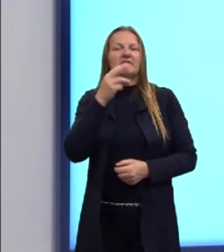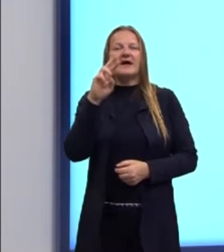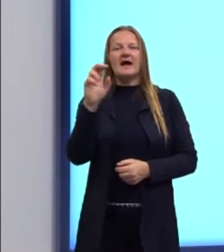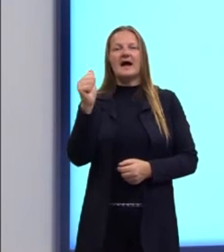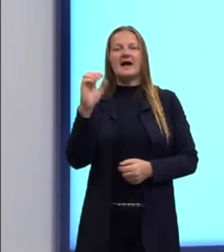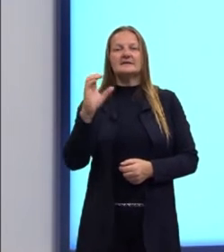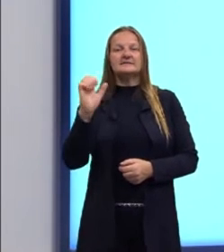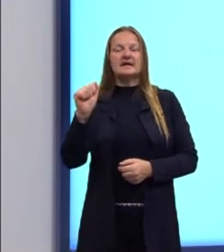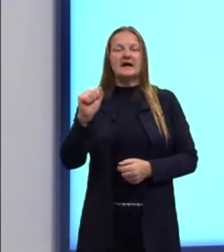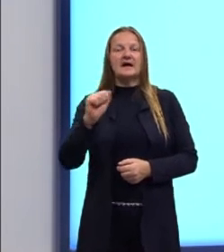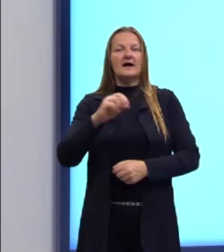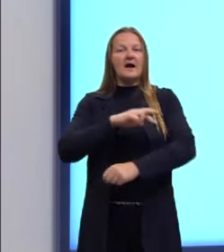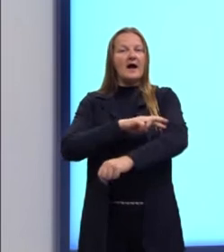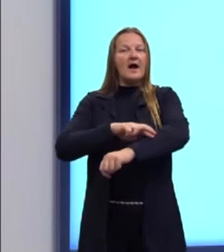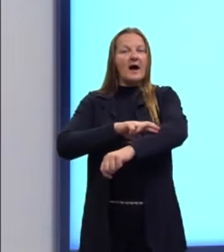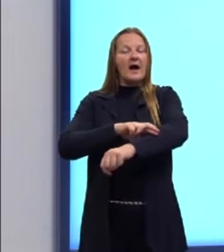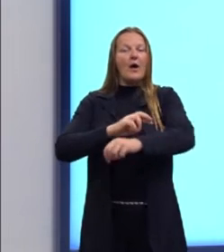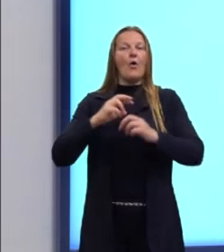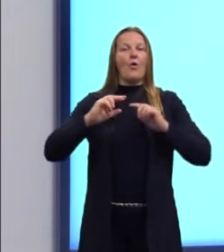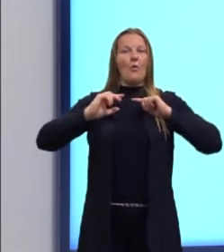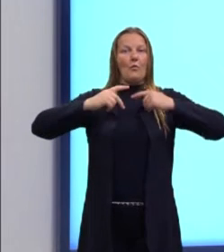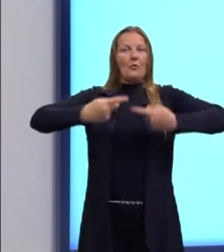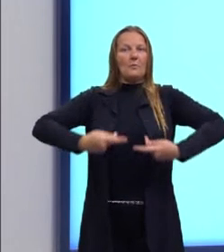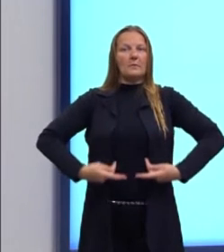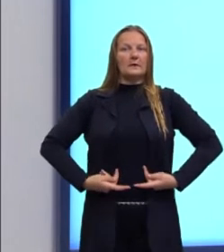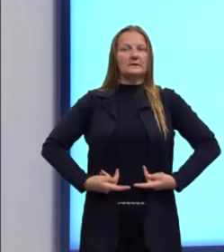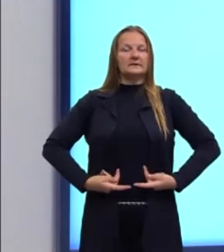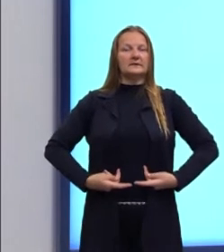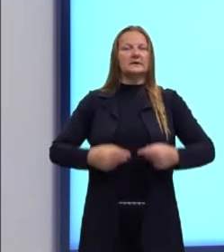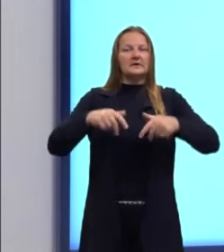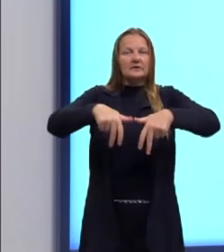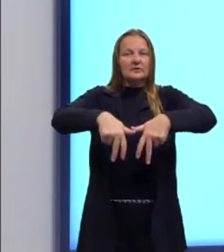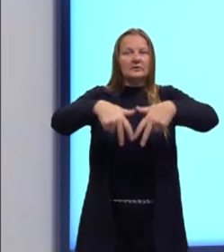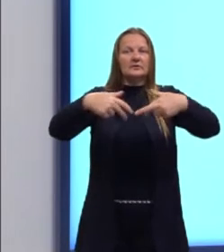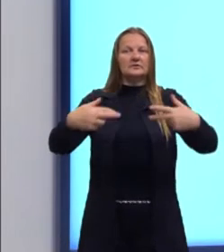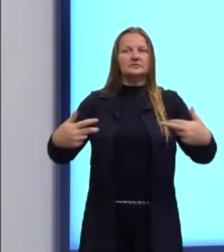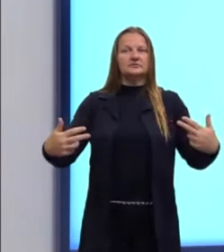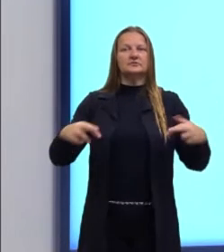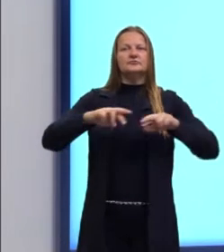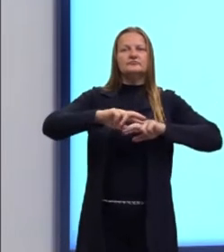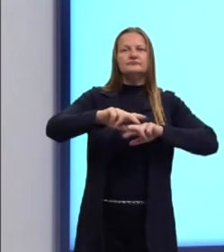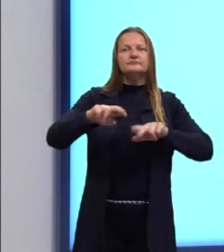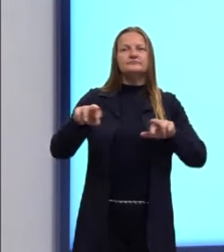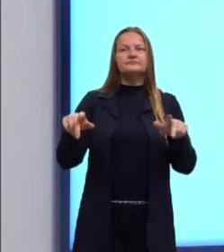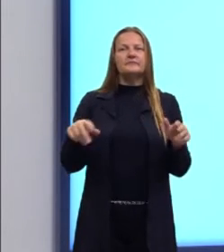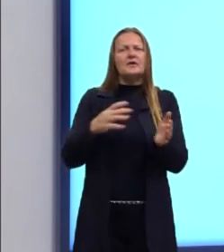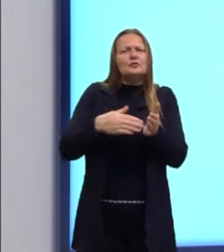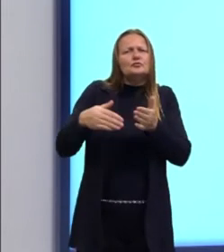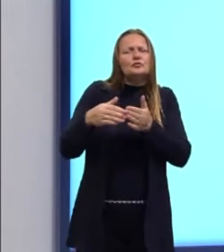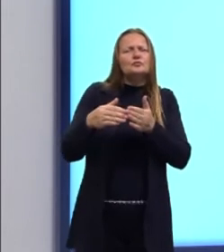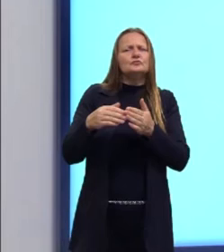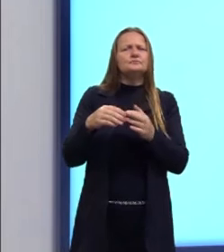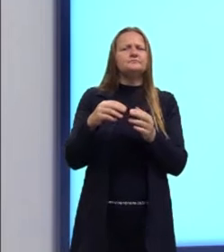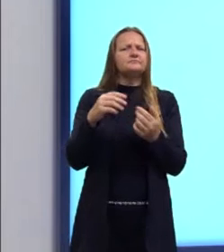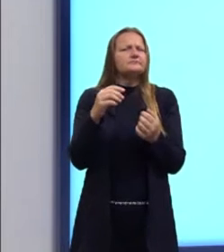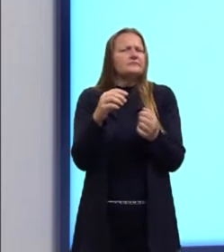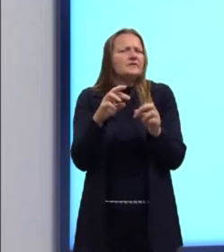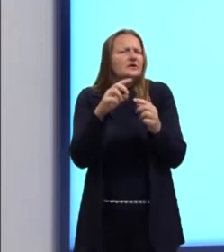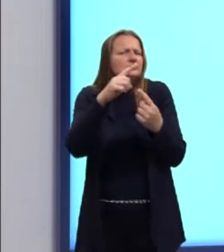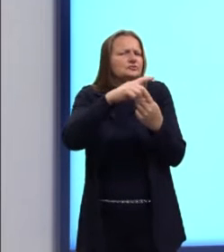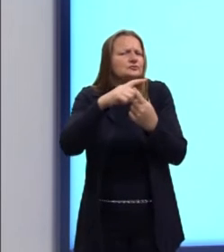uma única raça, raça humana. Então, uma mescla de etnias. Viene de todos os tamanhos e